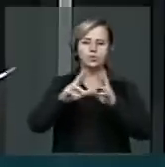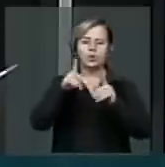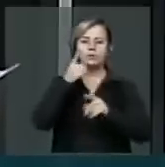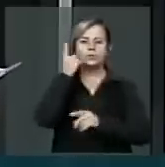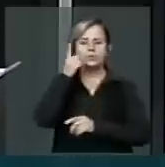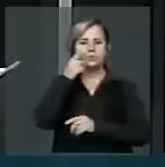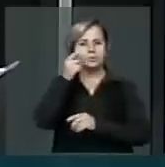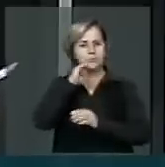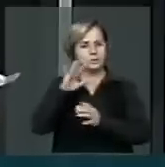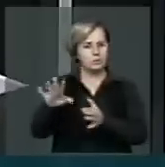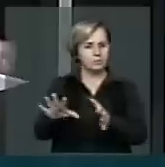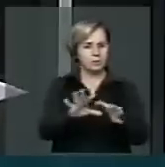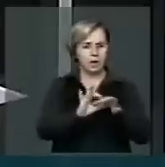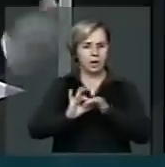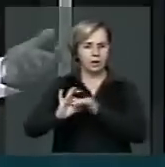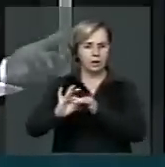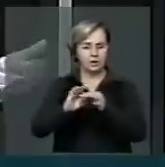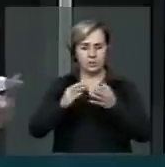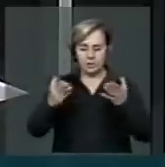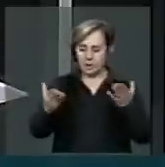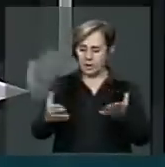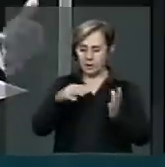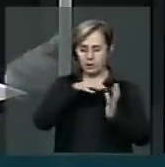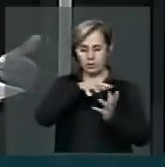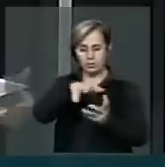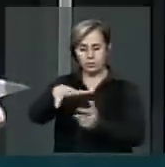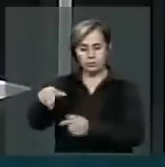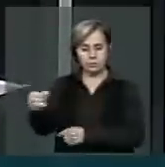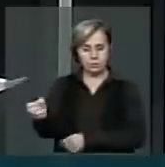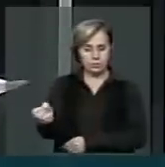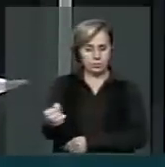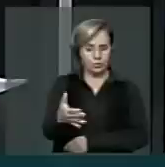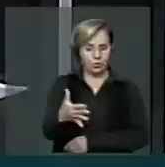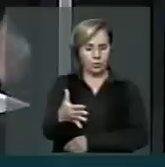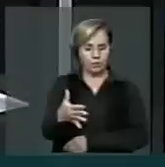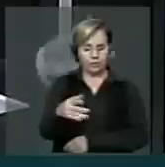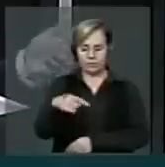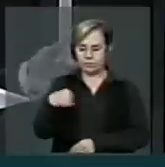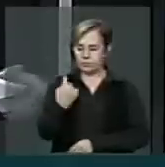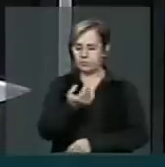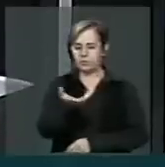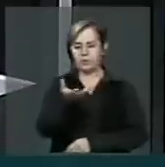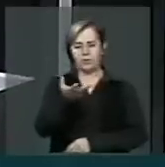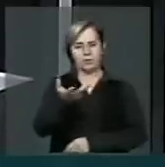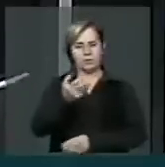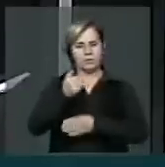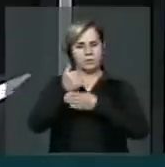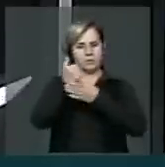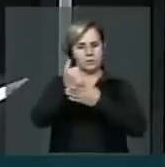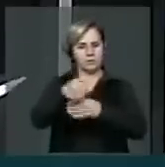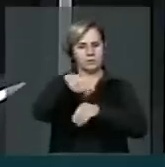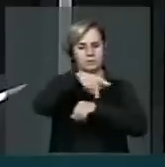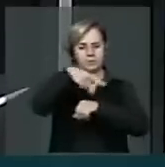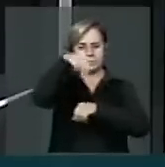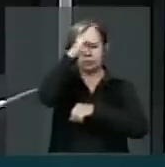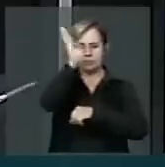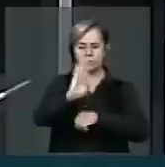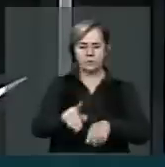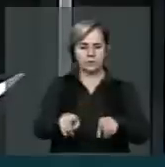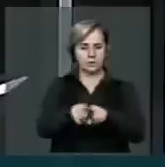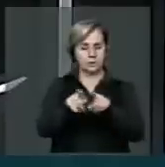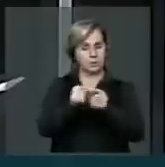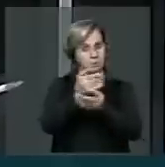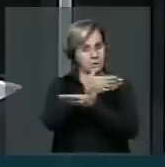aliam a este novo mundo que nós queremos para o Brasil e para os nossos irmãos